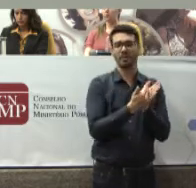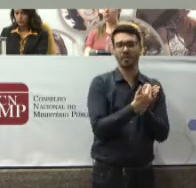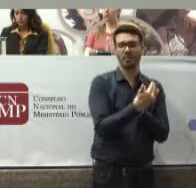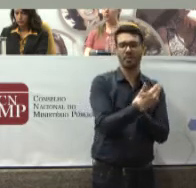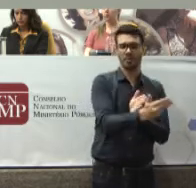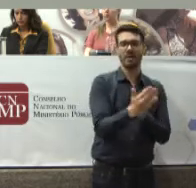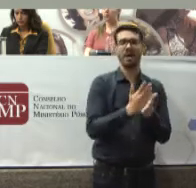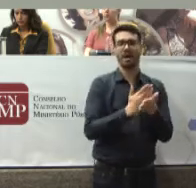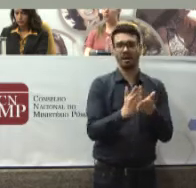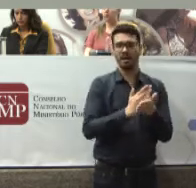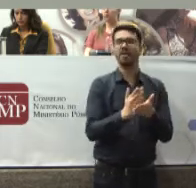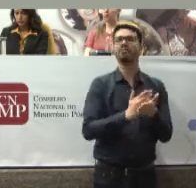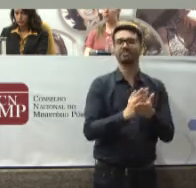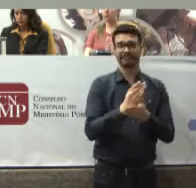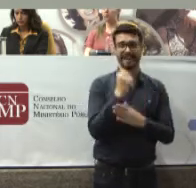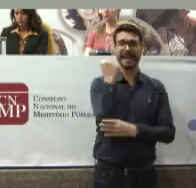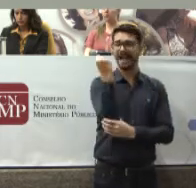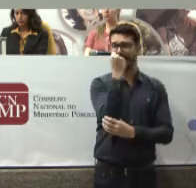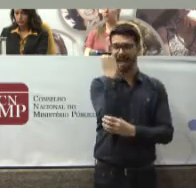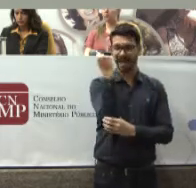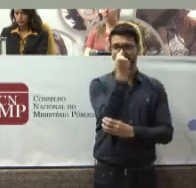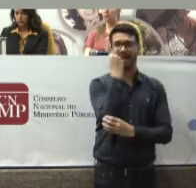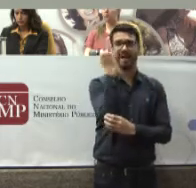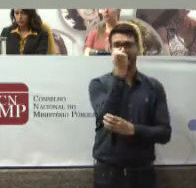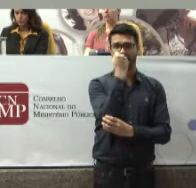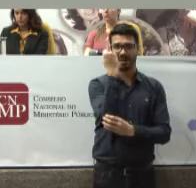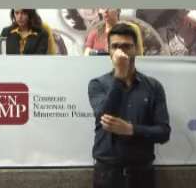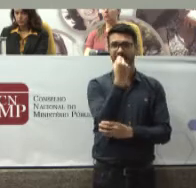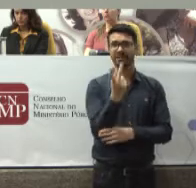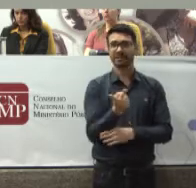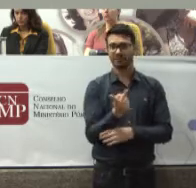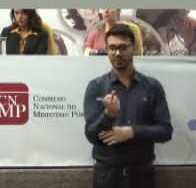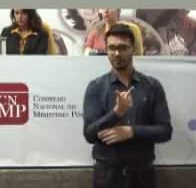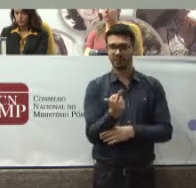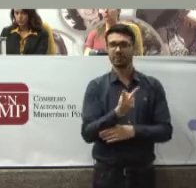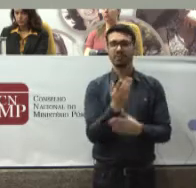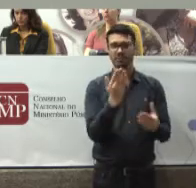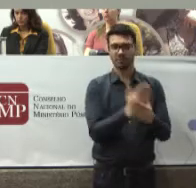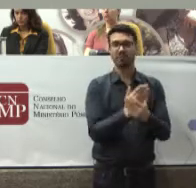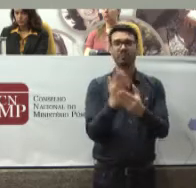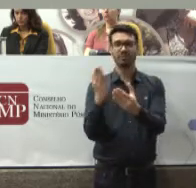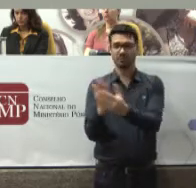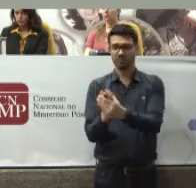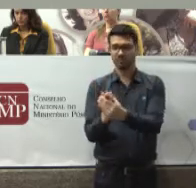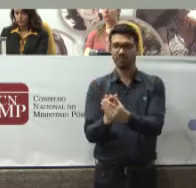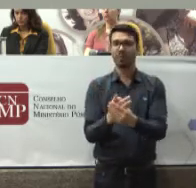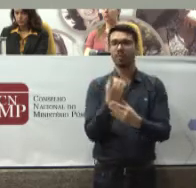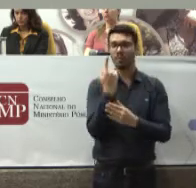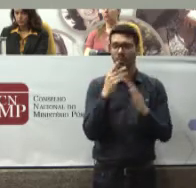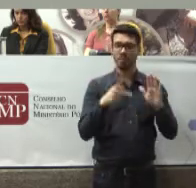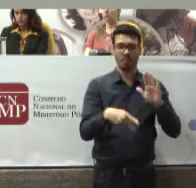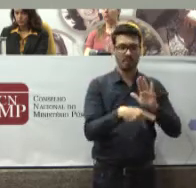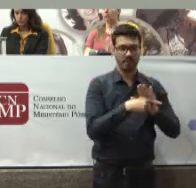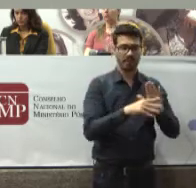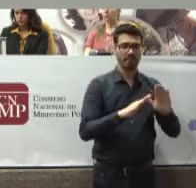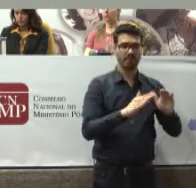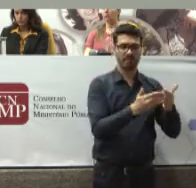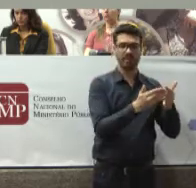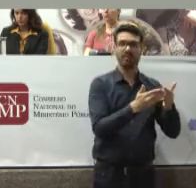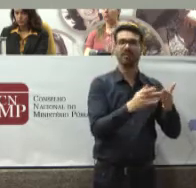Algumas questões graves Assomaram-se E eram dois inquéritos Serviços públicos Um dedicado a examinar